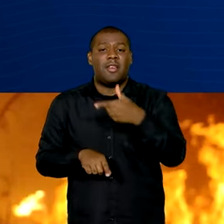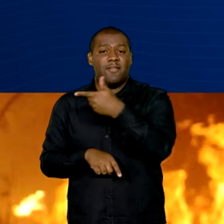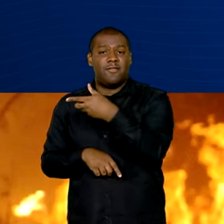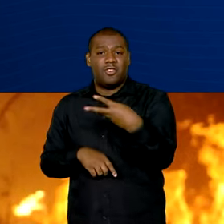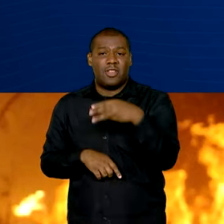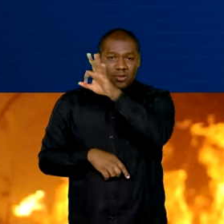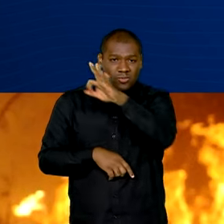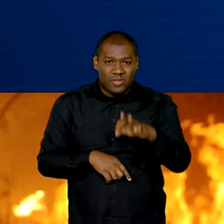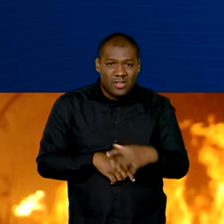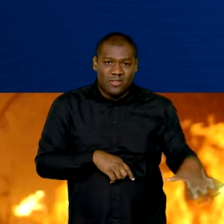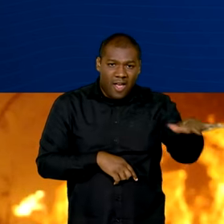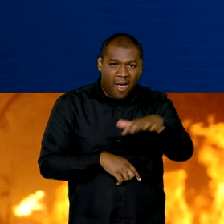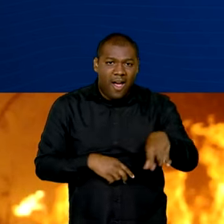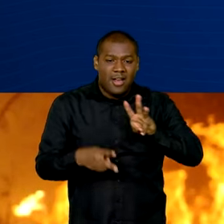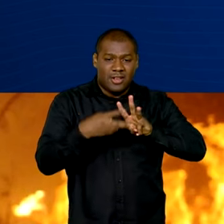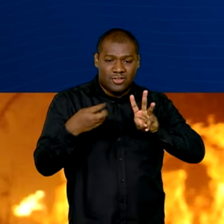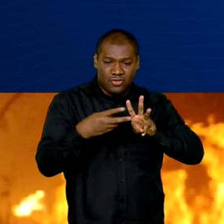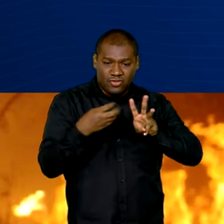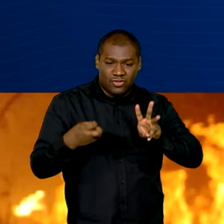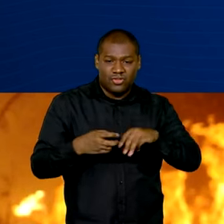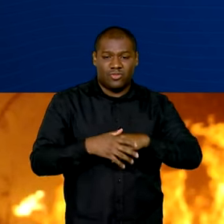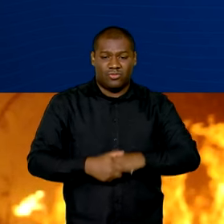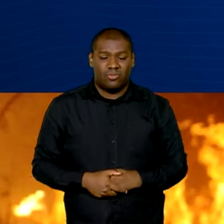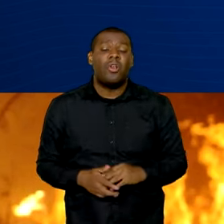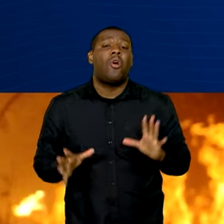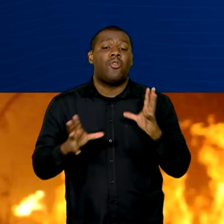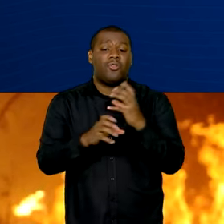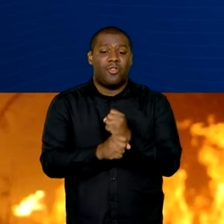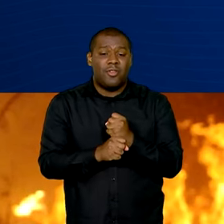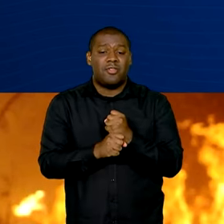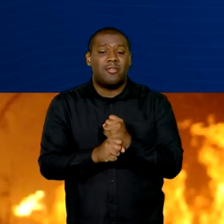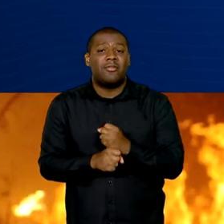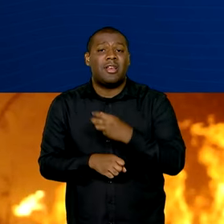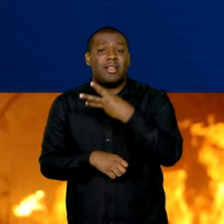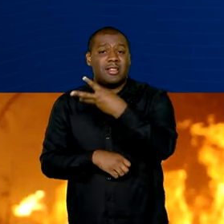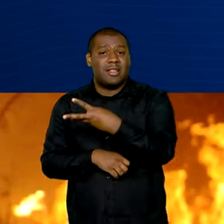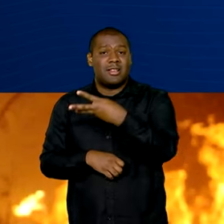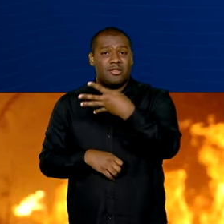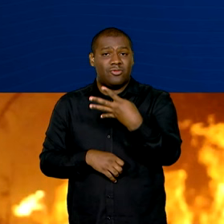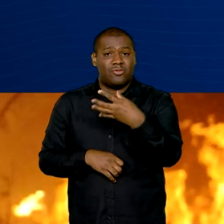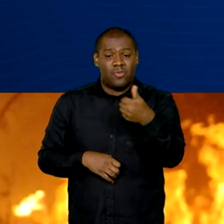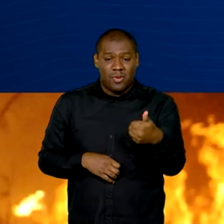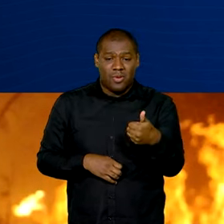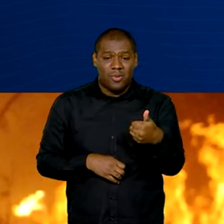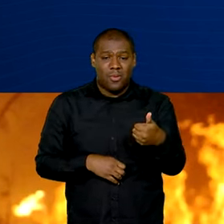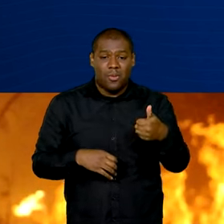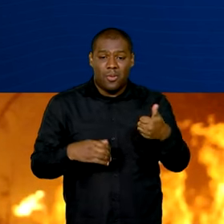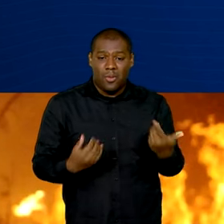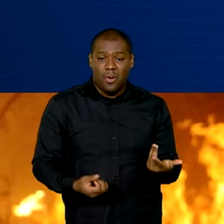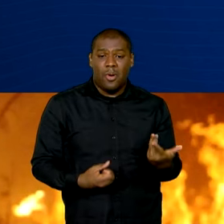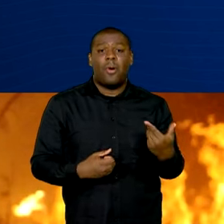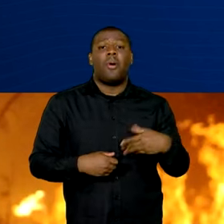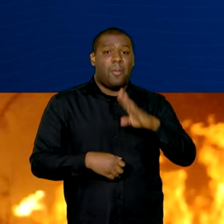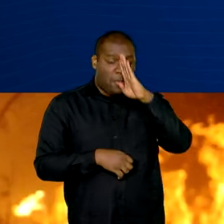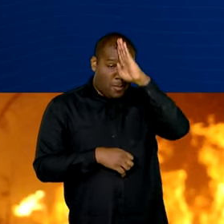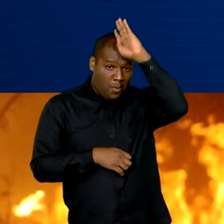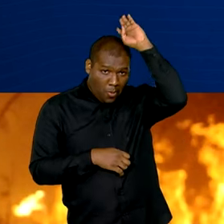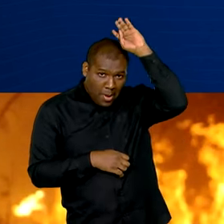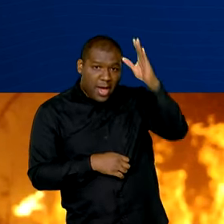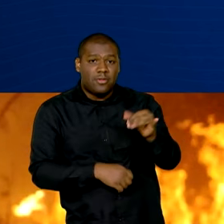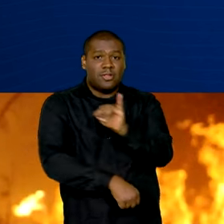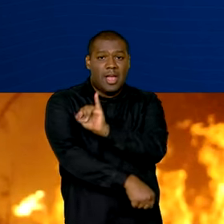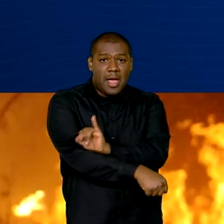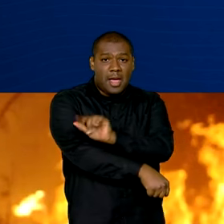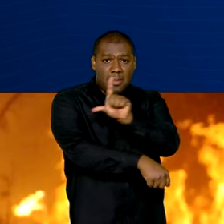assentamentos e terras públicas. No total, são 341 combatentes, entre brigadistas do Ibama